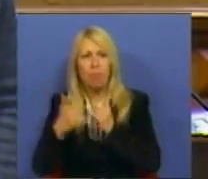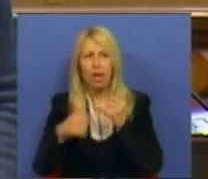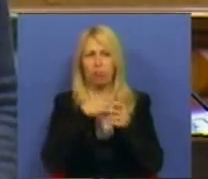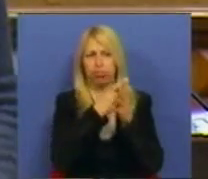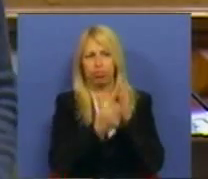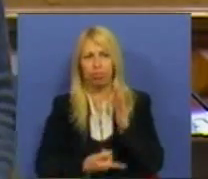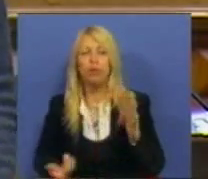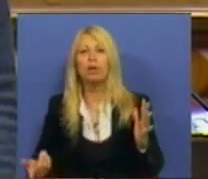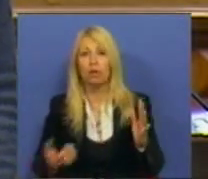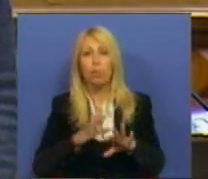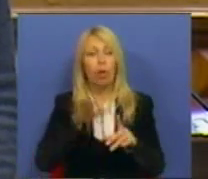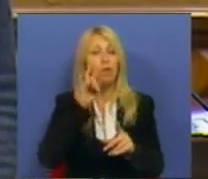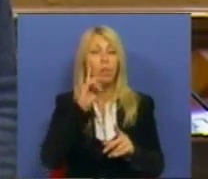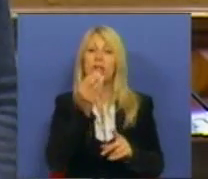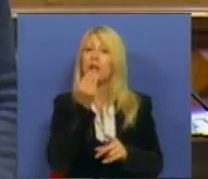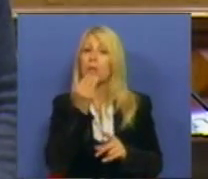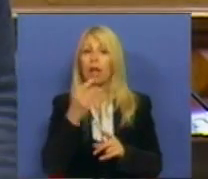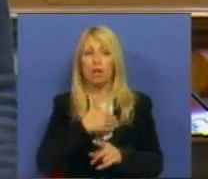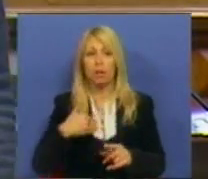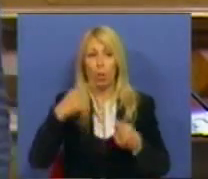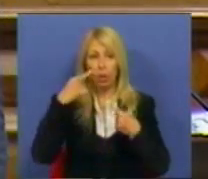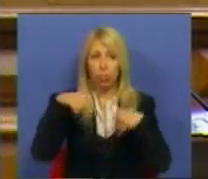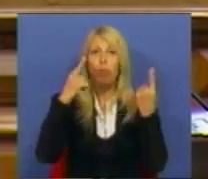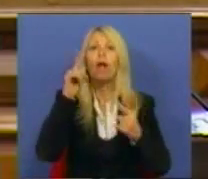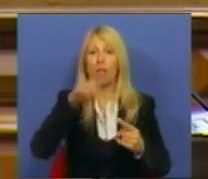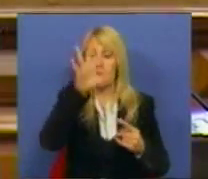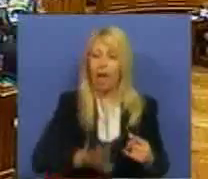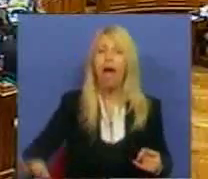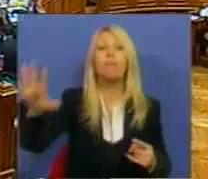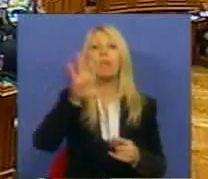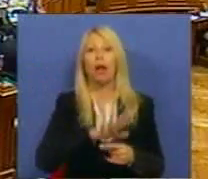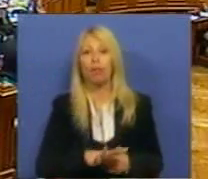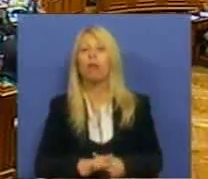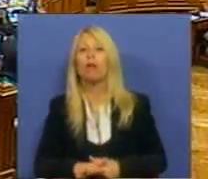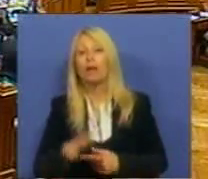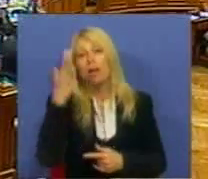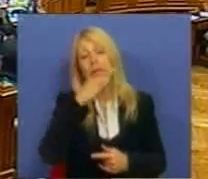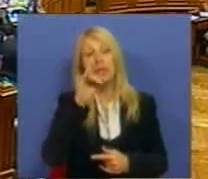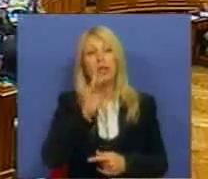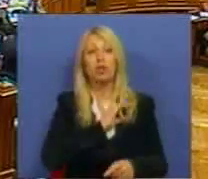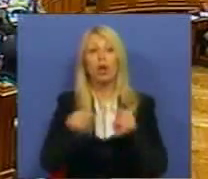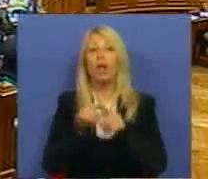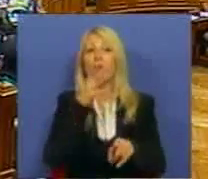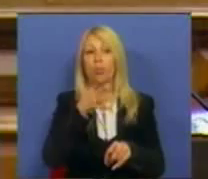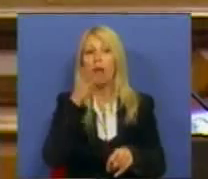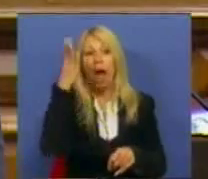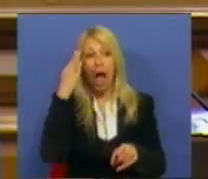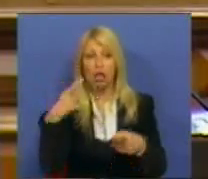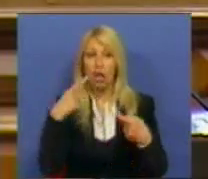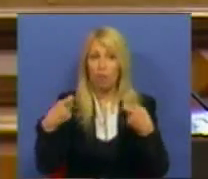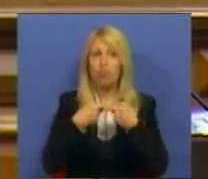relativamente à segurança alimentar, à saúde pública, mas também ao ambiente, se a Sra. Deputada considera que é compatível